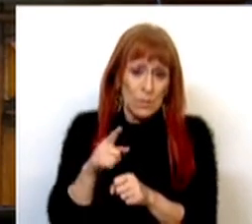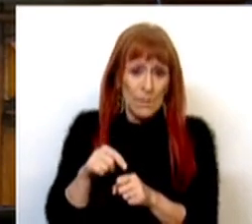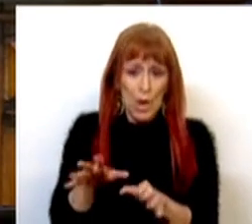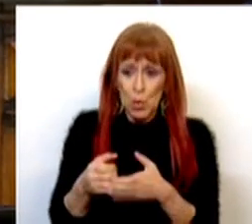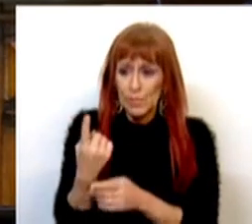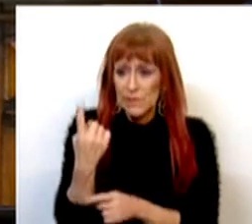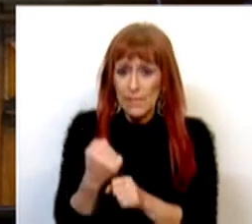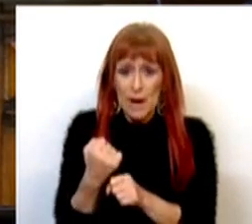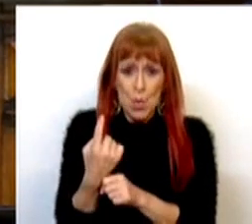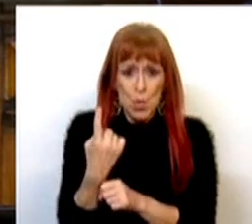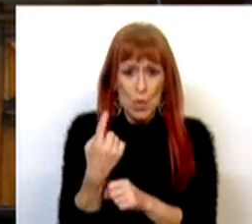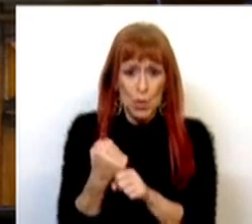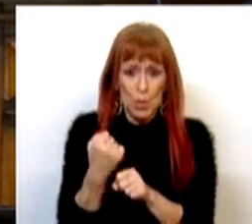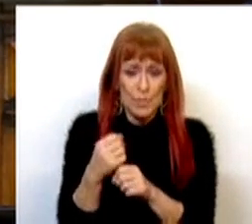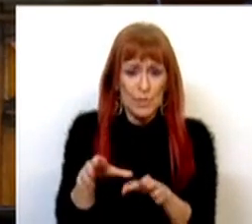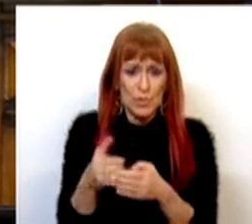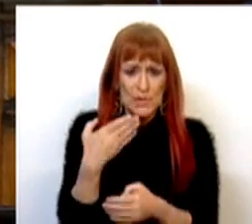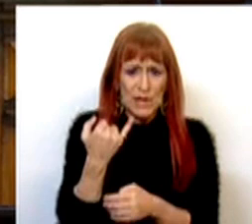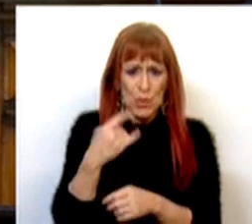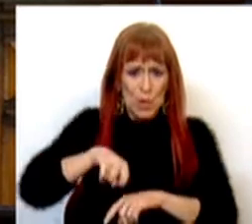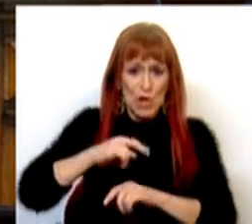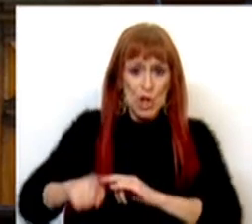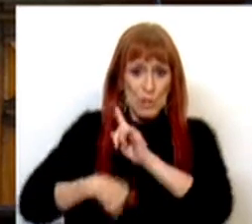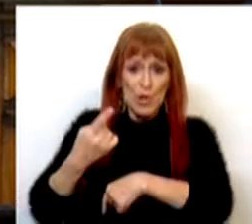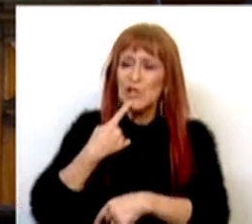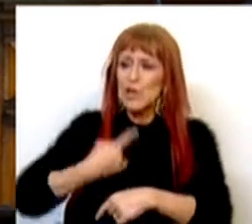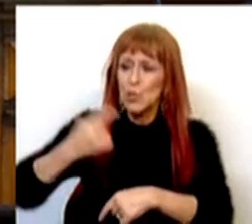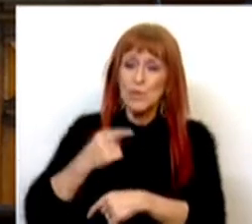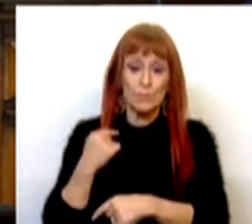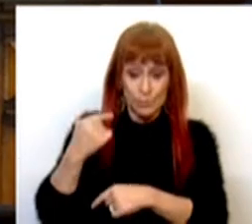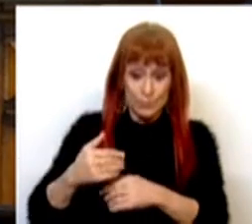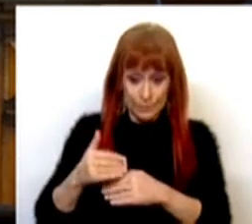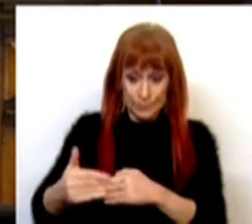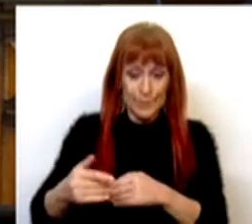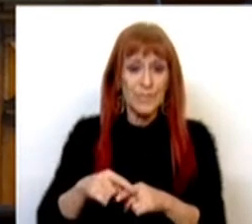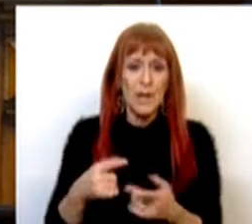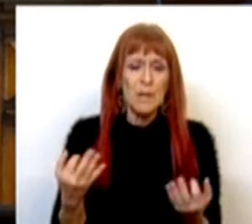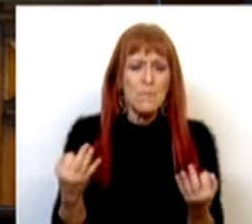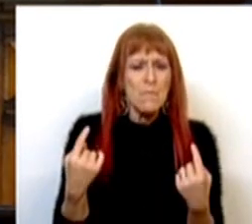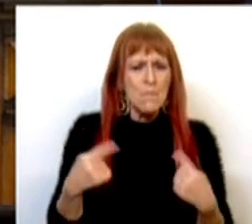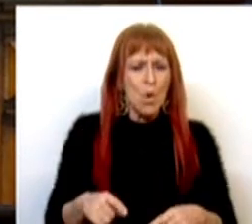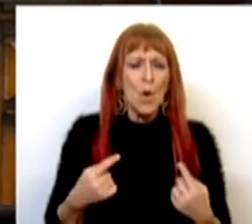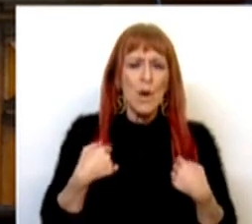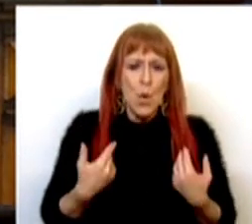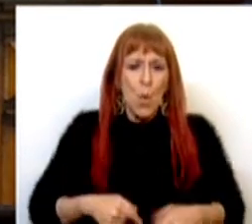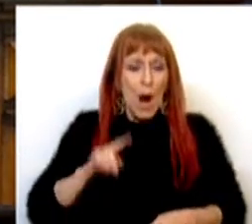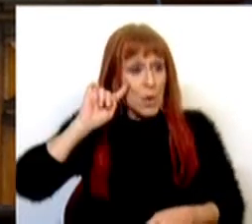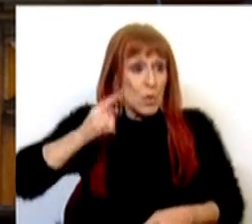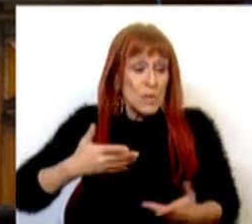um grupo de trabalho, o grupo de trabalho das 72 horas após a denúncia. Tive, efetivamente, o conhecimento que tenho,